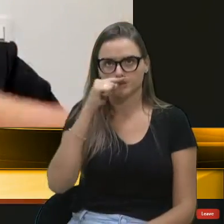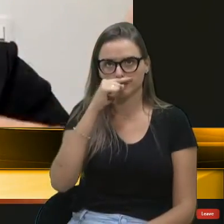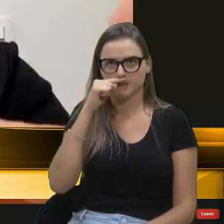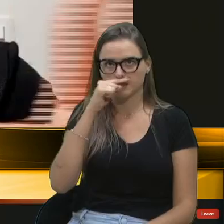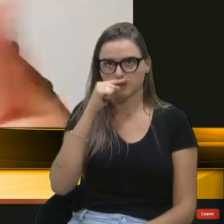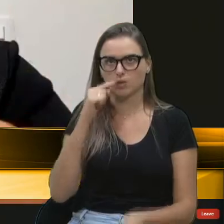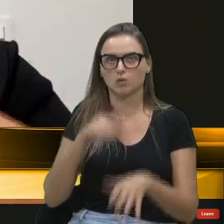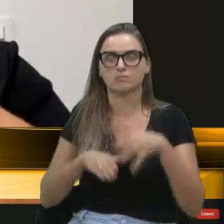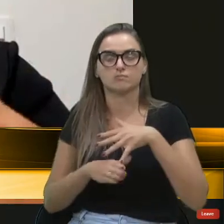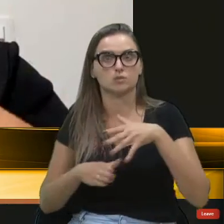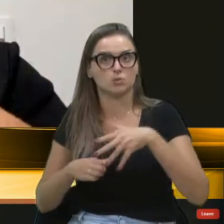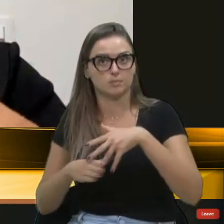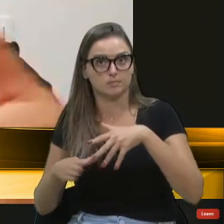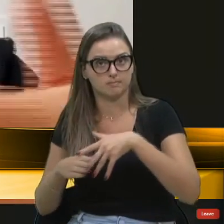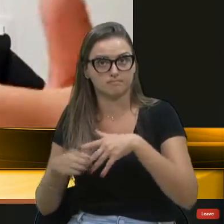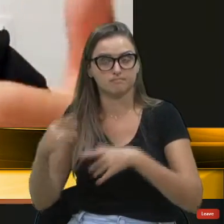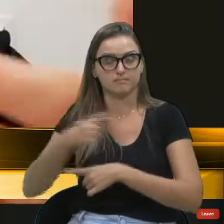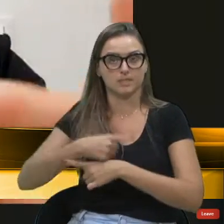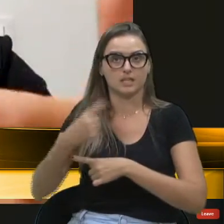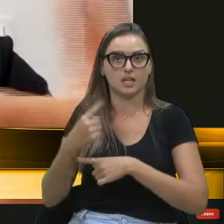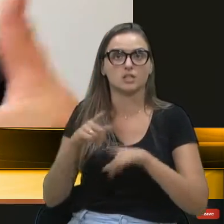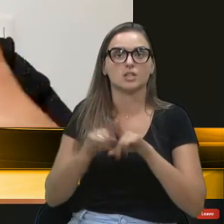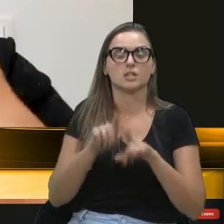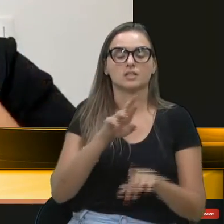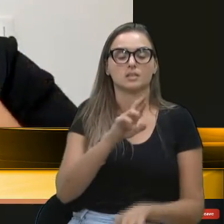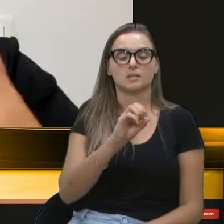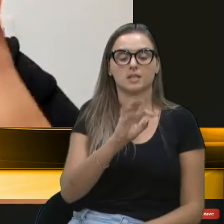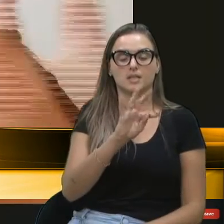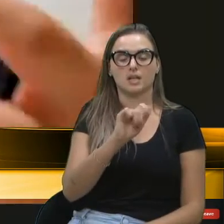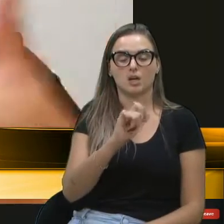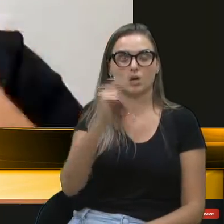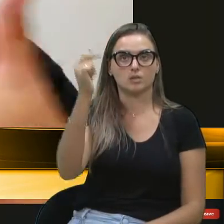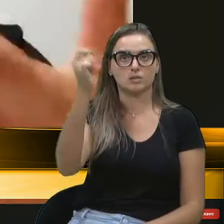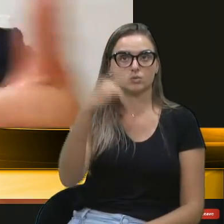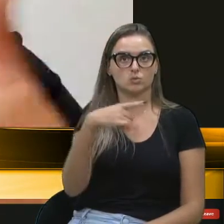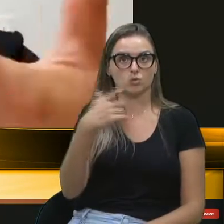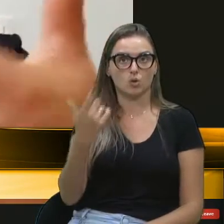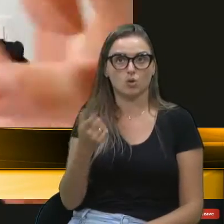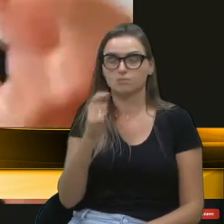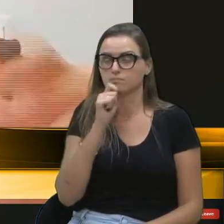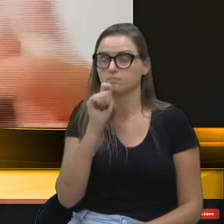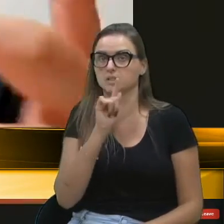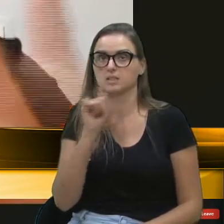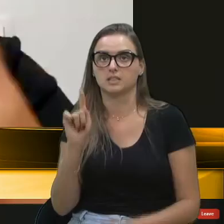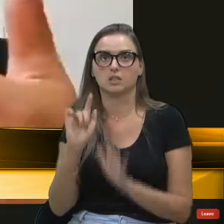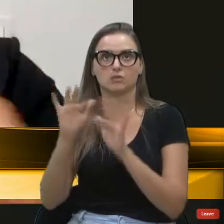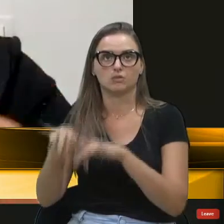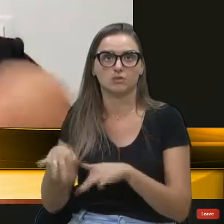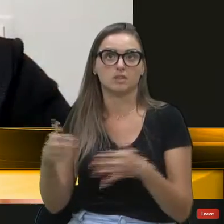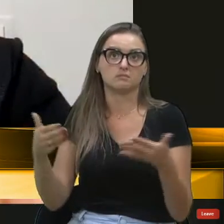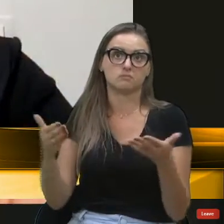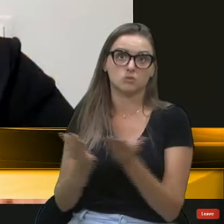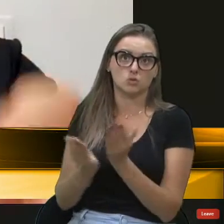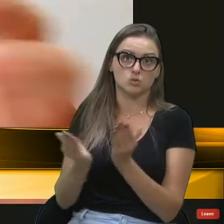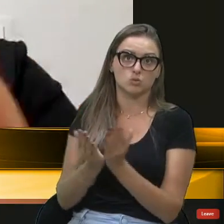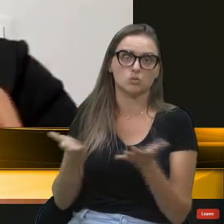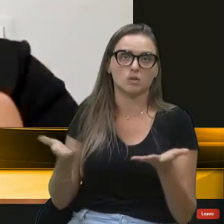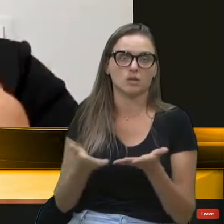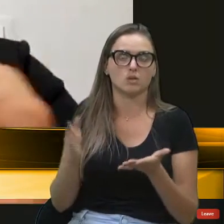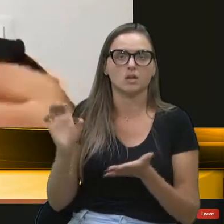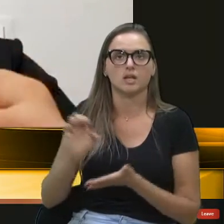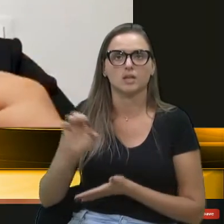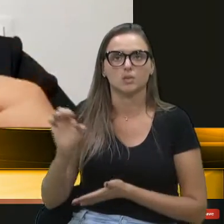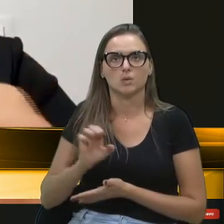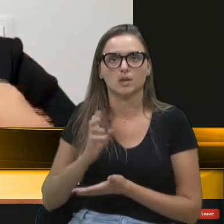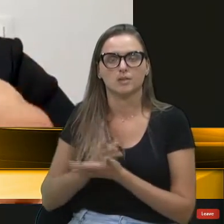pedejamento, inclusive na Rota do Sol, e que não terminou esse estudo e agora o Eduardo Leite, então, deu